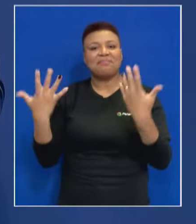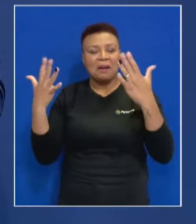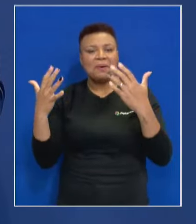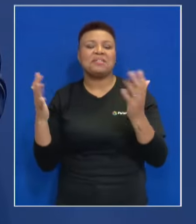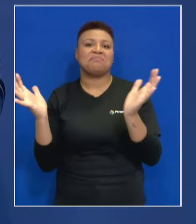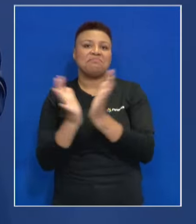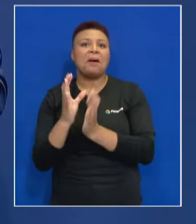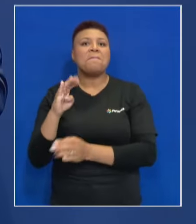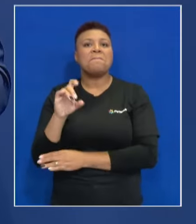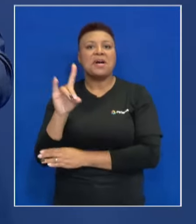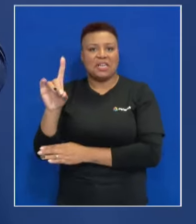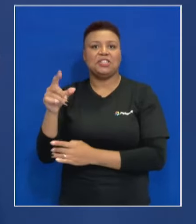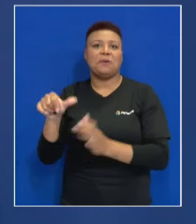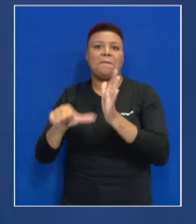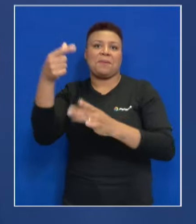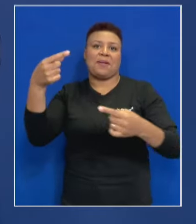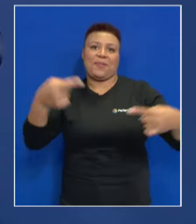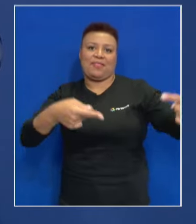debate.